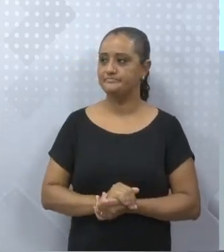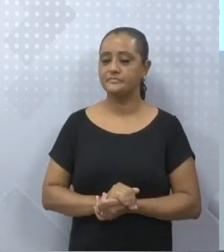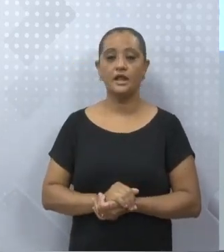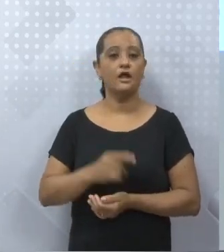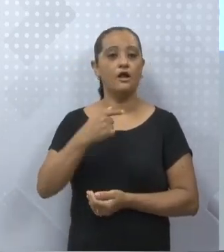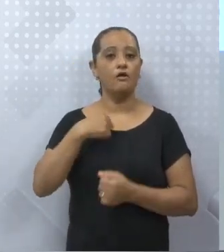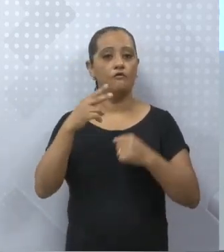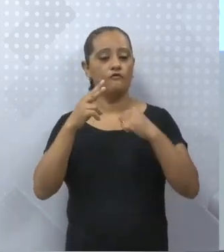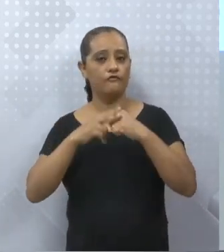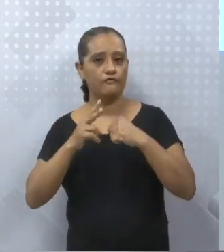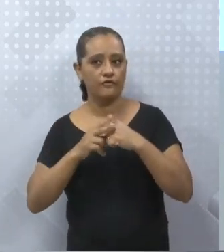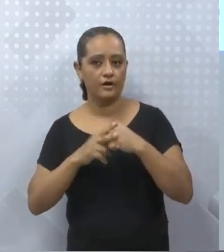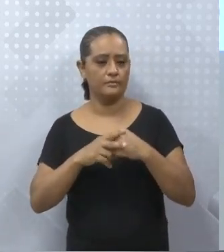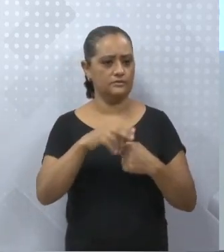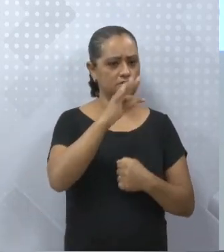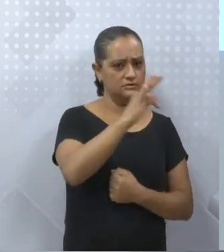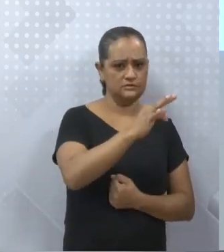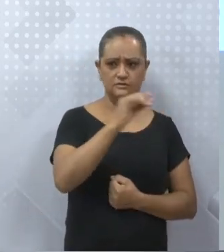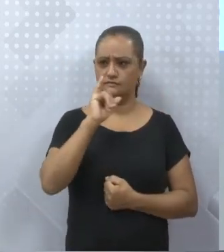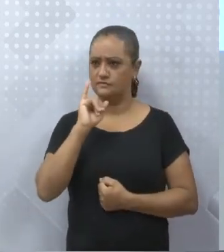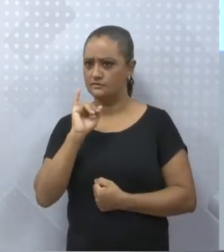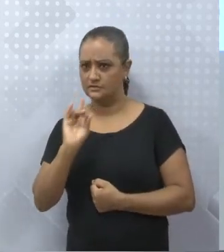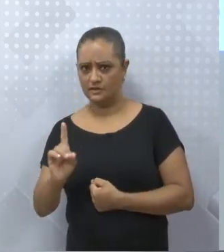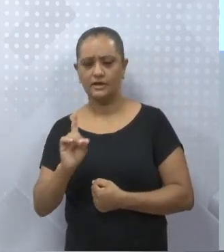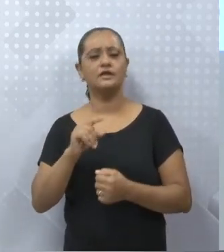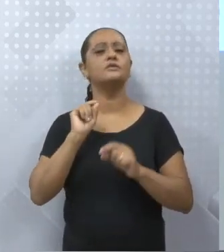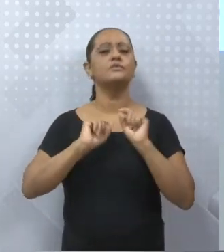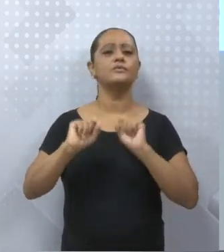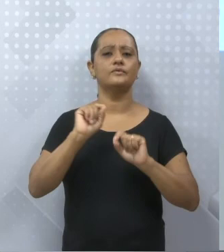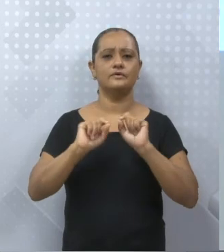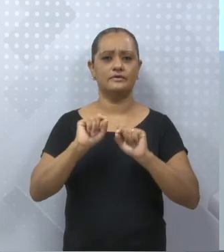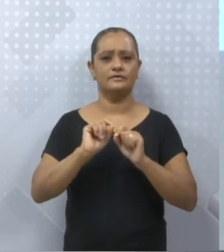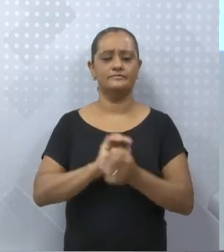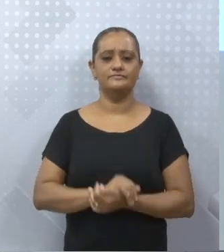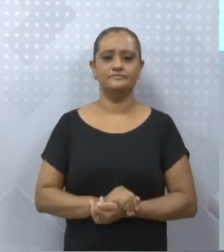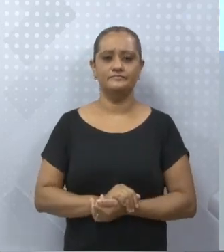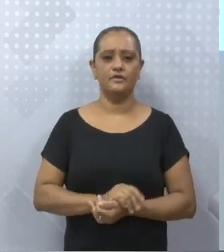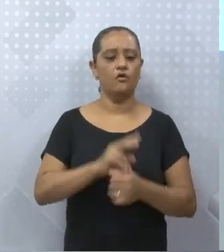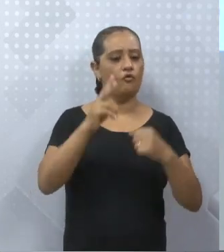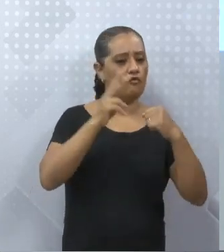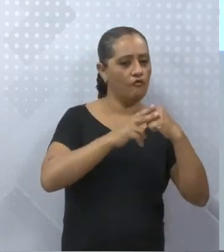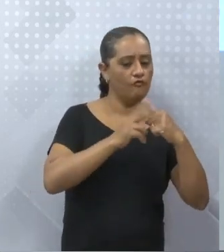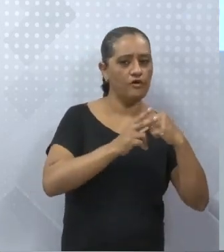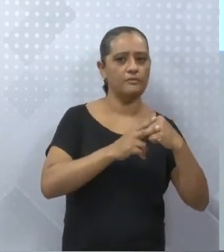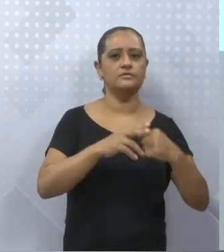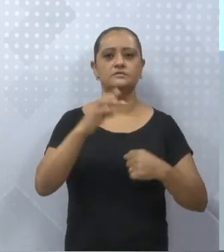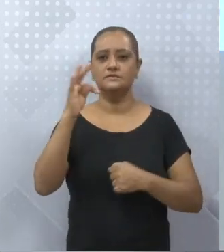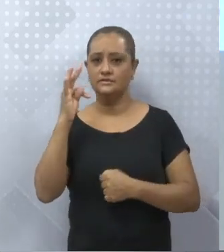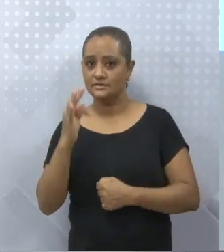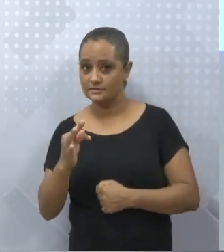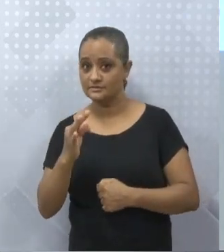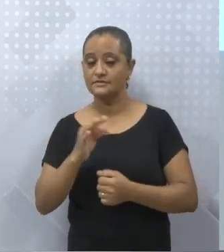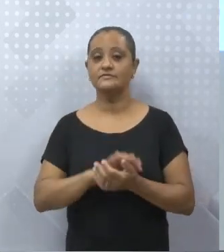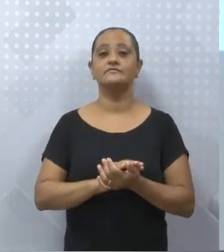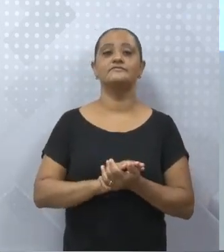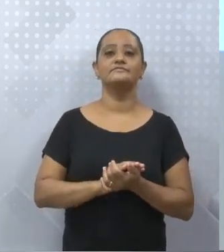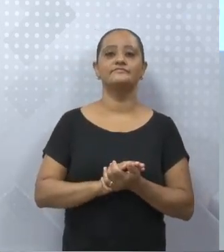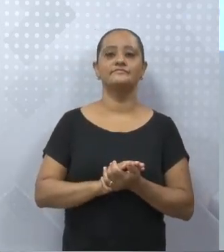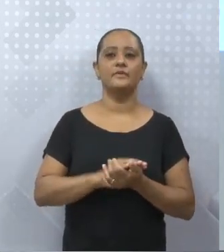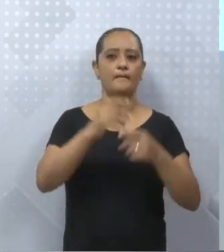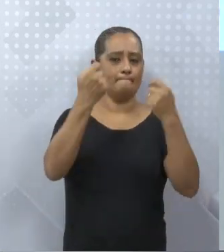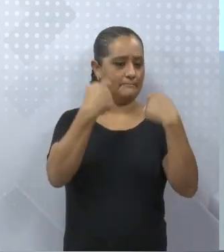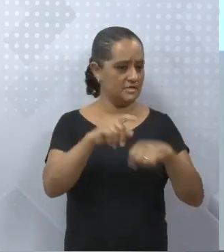direto, eu faço a pergunta o quê? O verbo intransitivo, que foi o primeiro, não precisa de